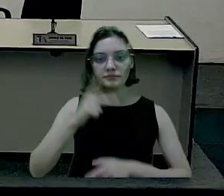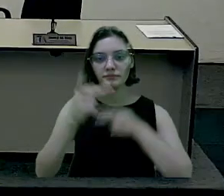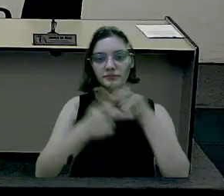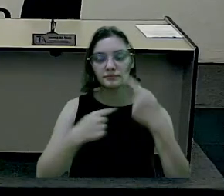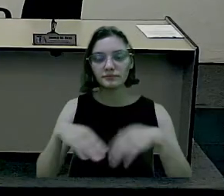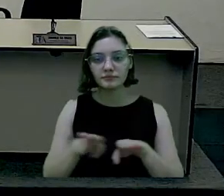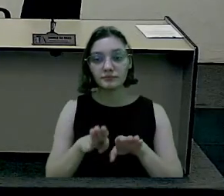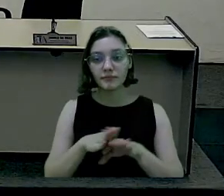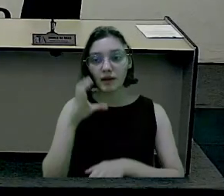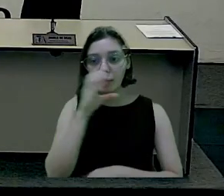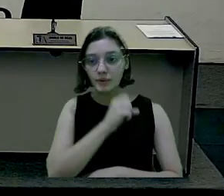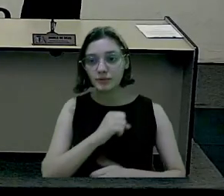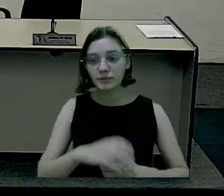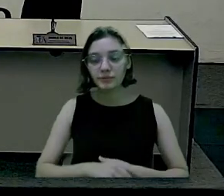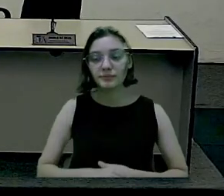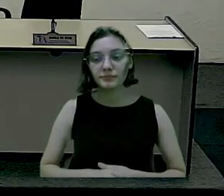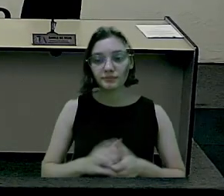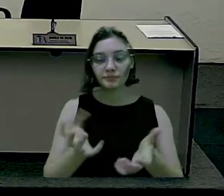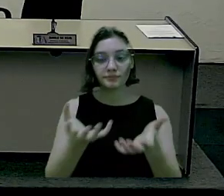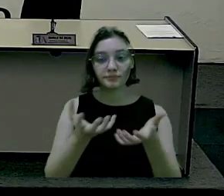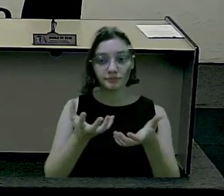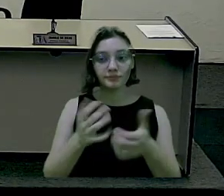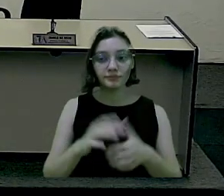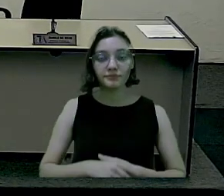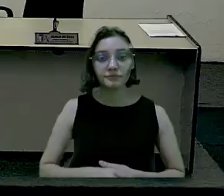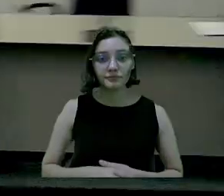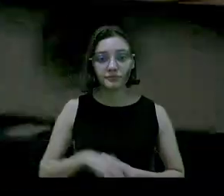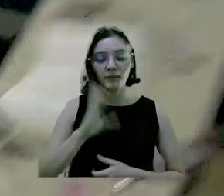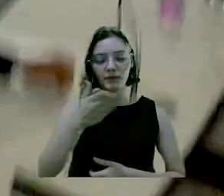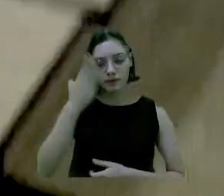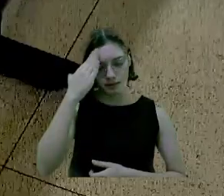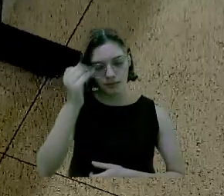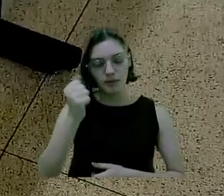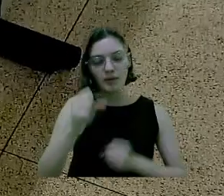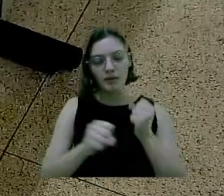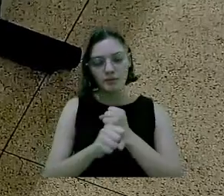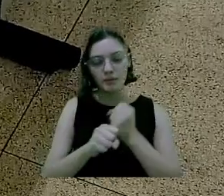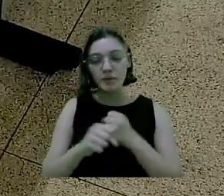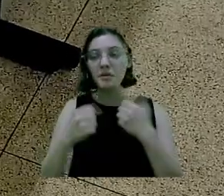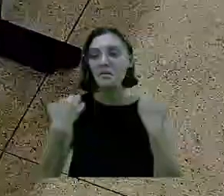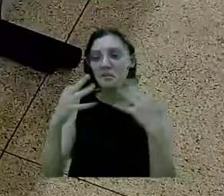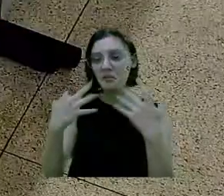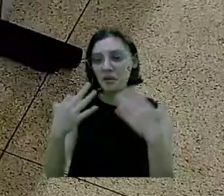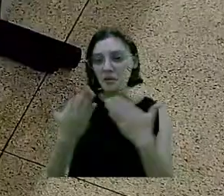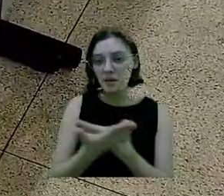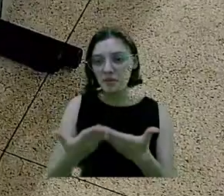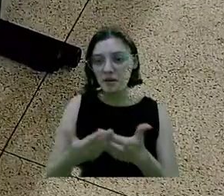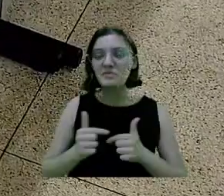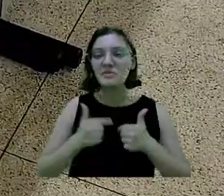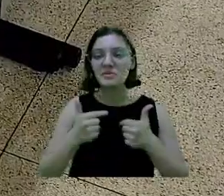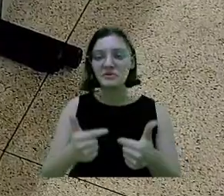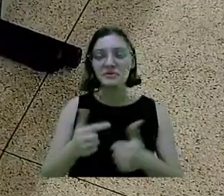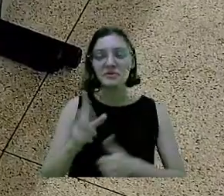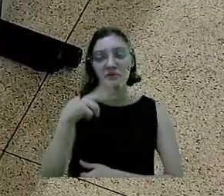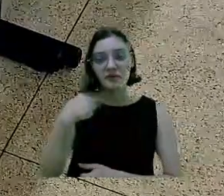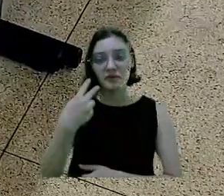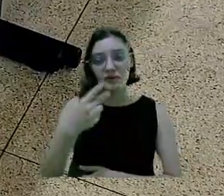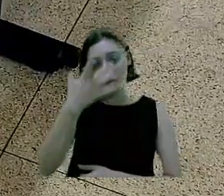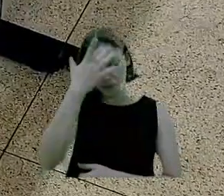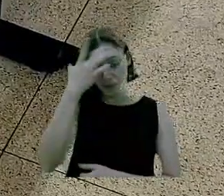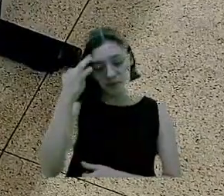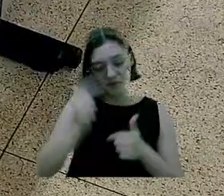Senhor presidente, eu vou falar aqui também, bem rapidinho, eu queria, eu estava ciente já dessa obra, eu queria deixar o parabéns pelo esforço do governador Sucato,